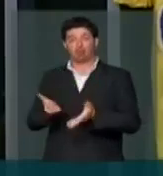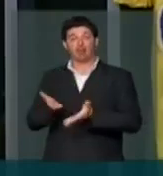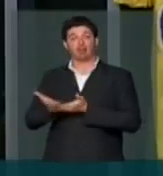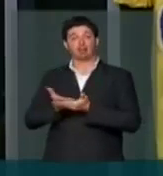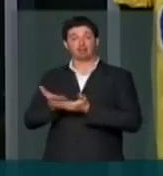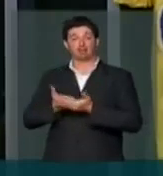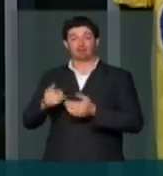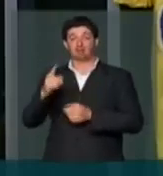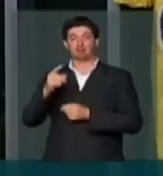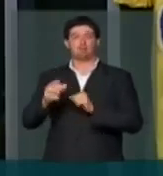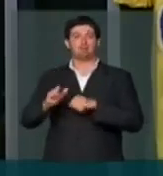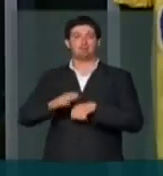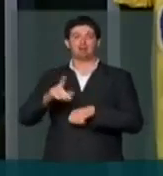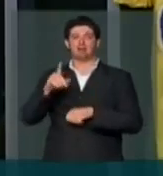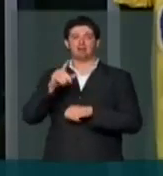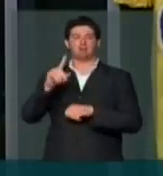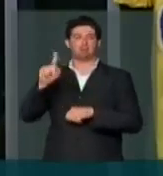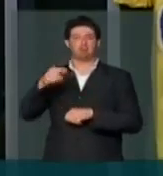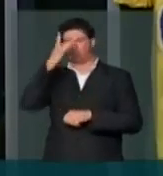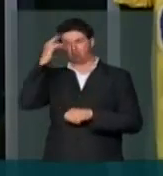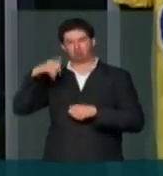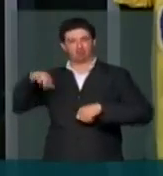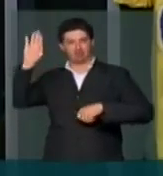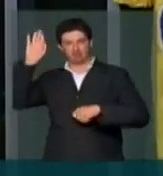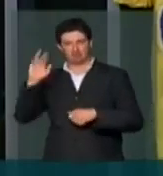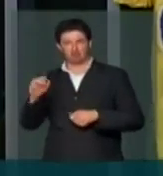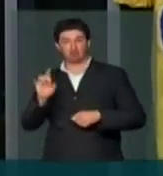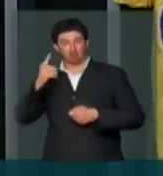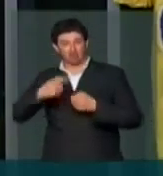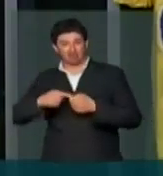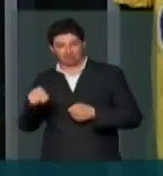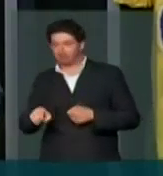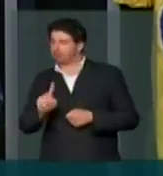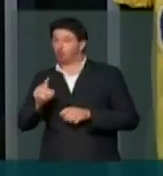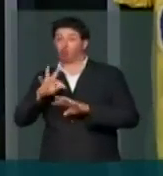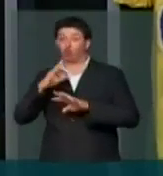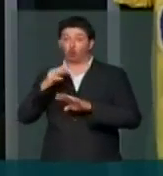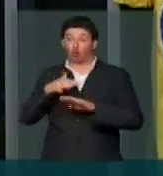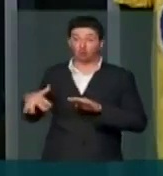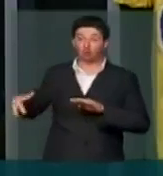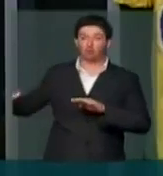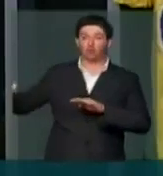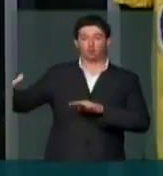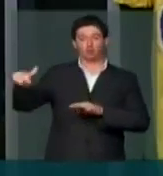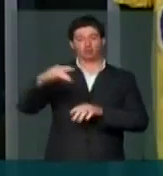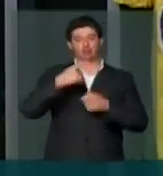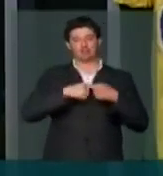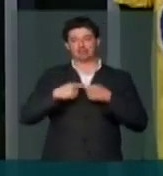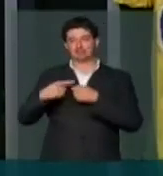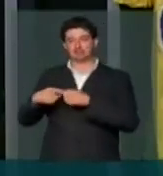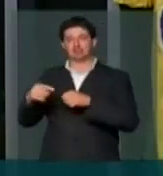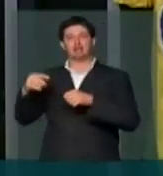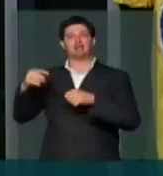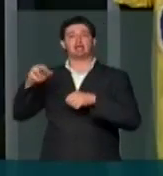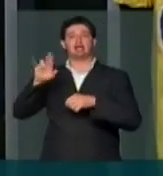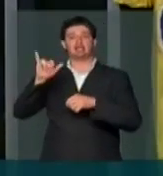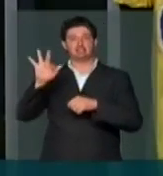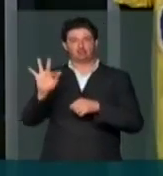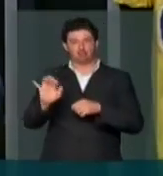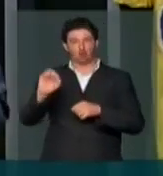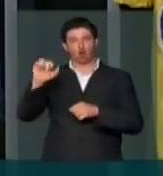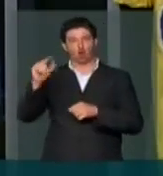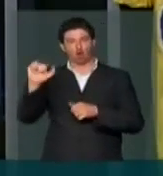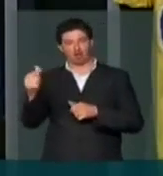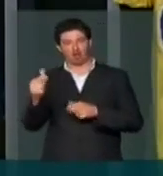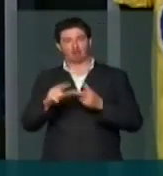centenas de pessoas, não só da cidade de Jaboatão, mas também de toda a região metropolitana, da cidade do Recife, de Olinda,